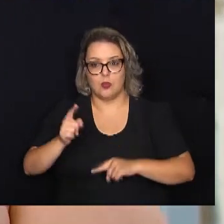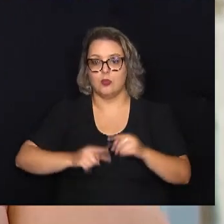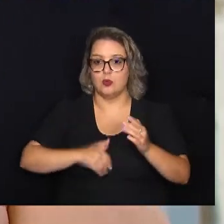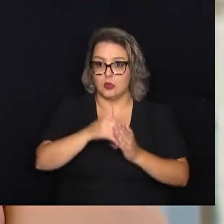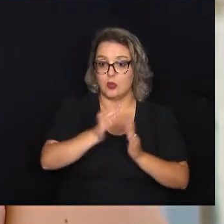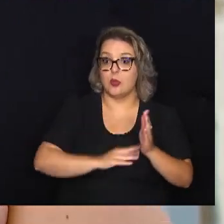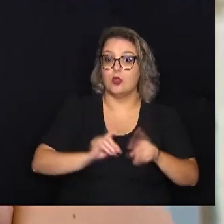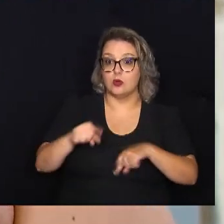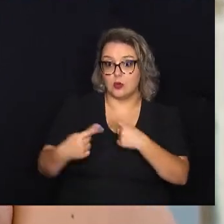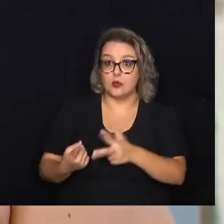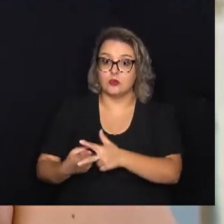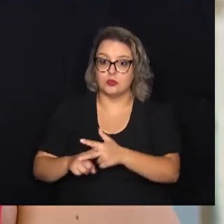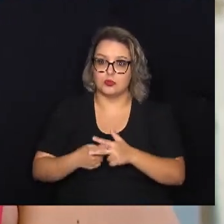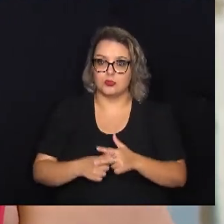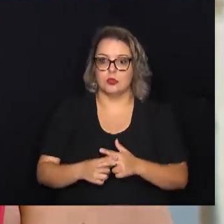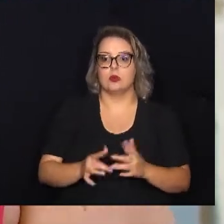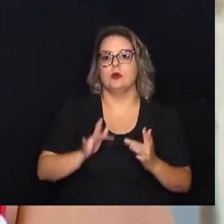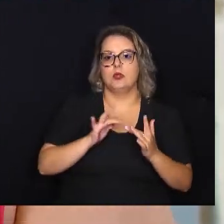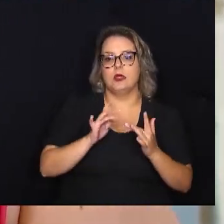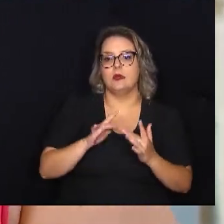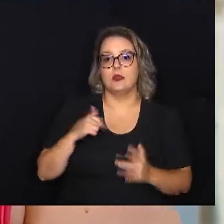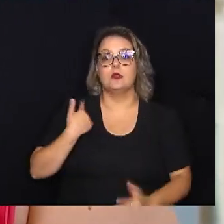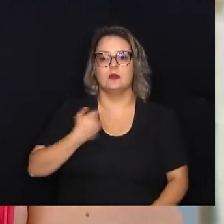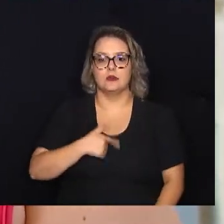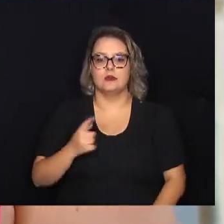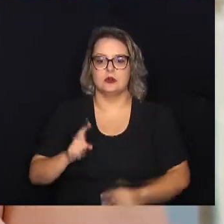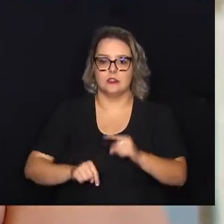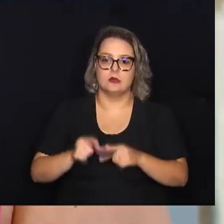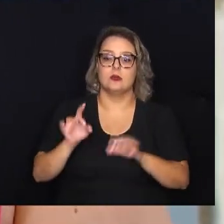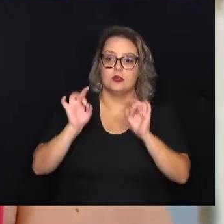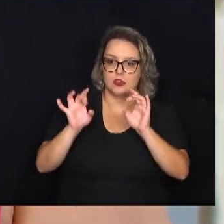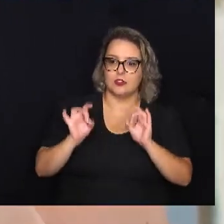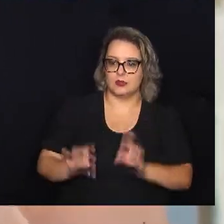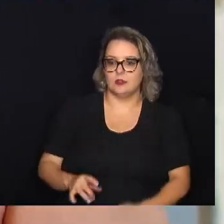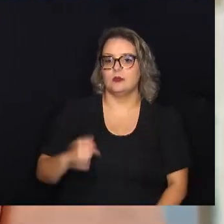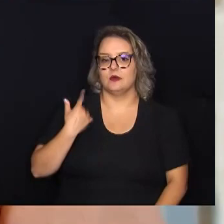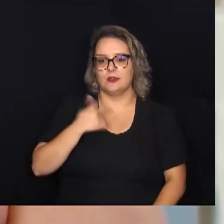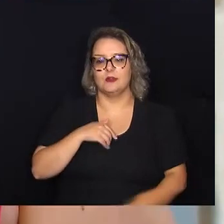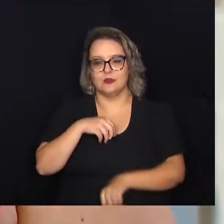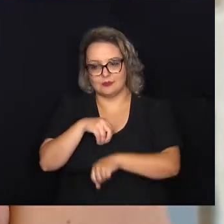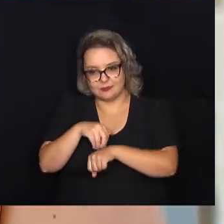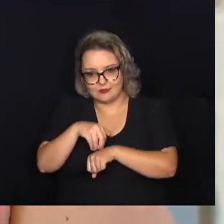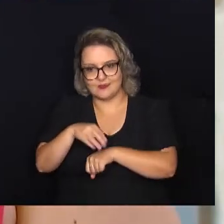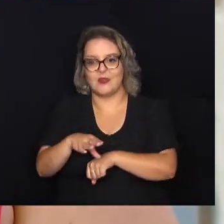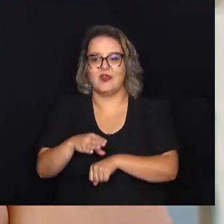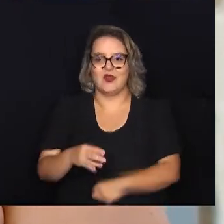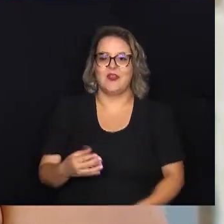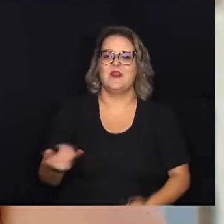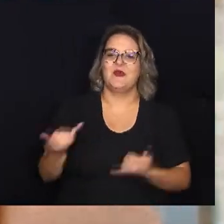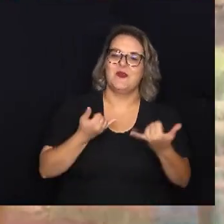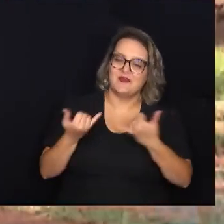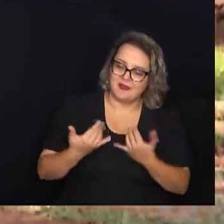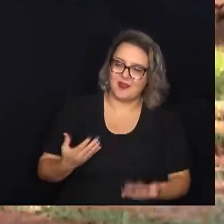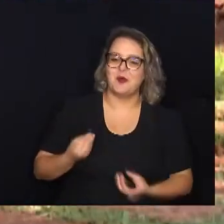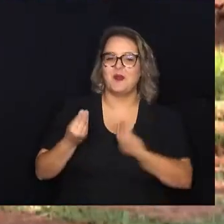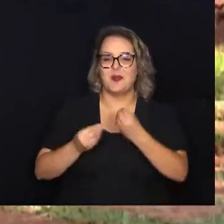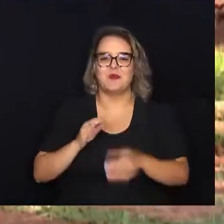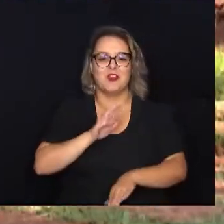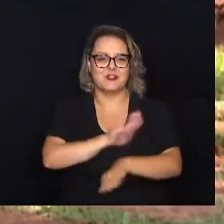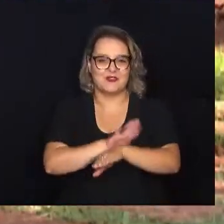outros de manutenção, faz contato com a gente, que são produtos específicos, e a gente passa e diz para vocês como vocês podem nos ajudar.